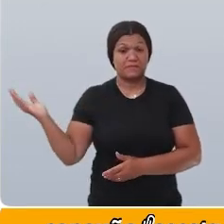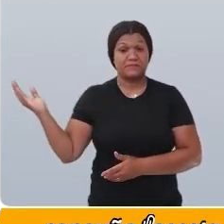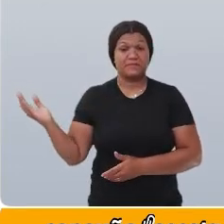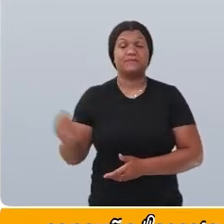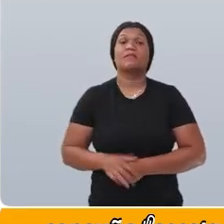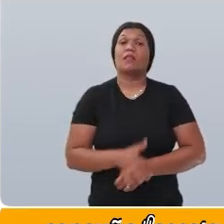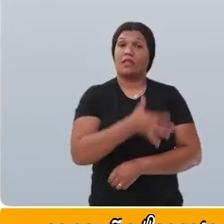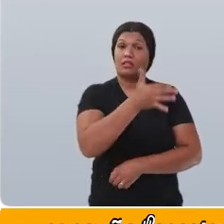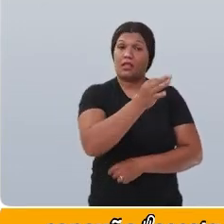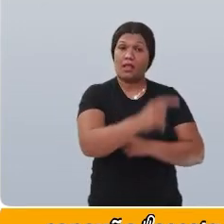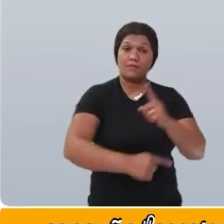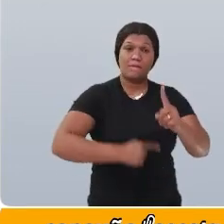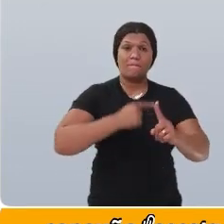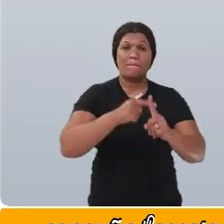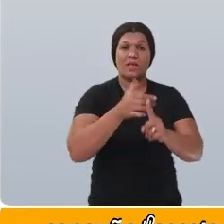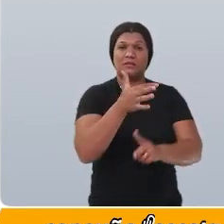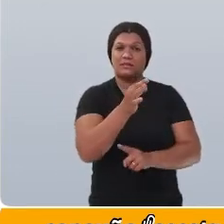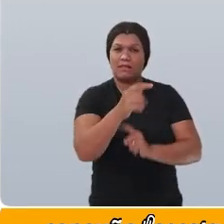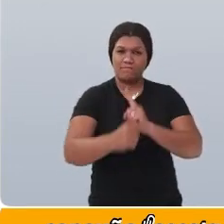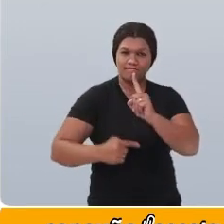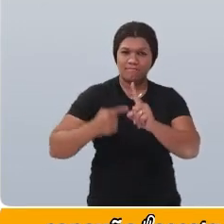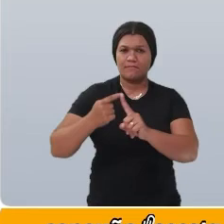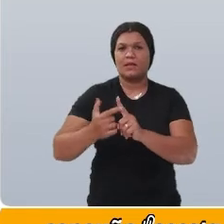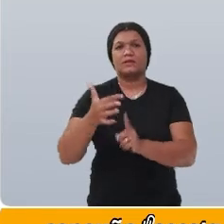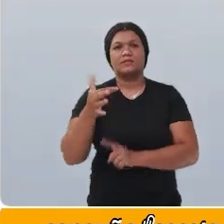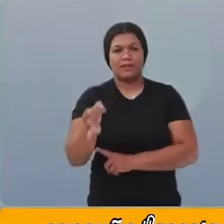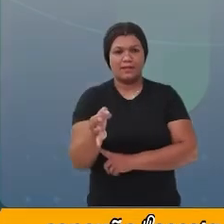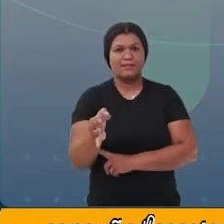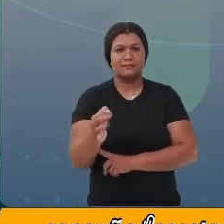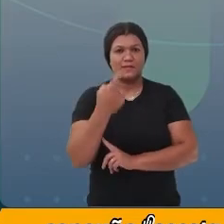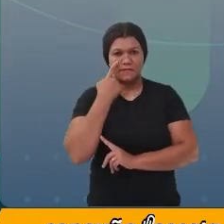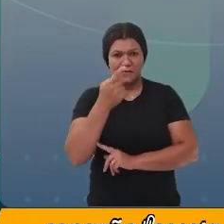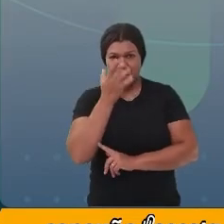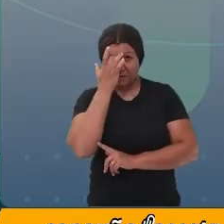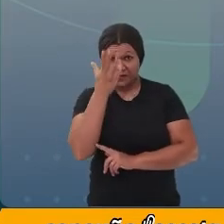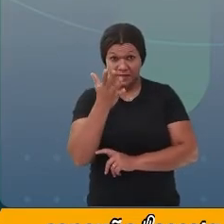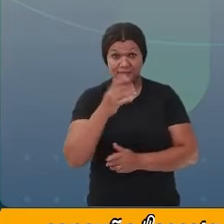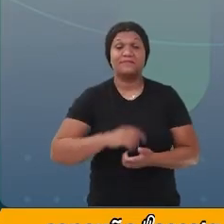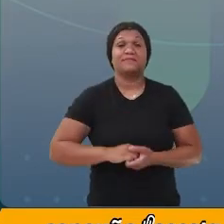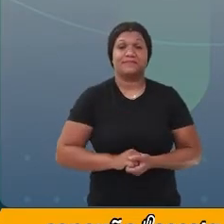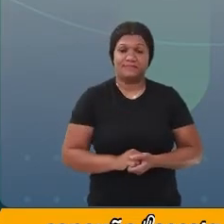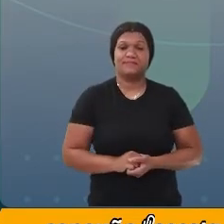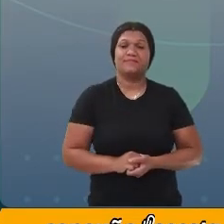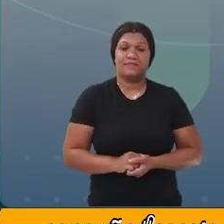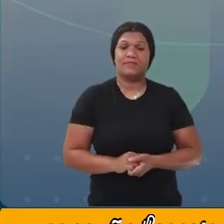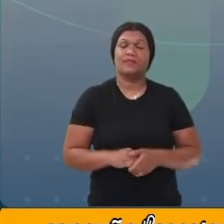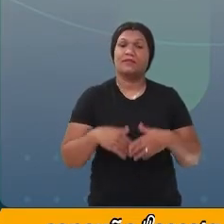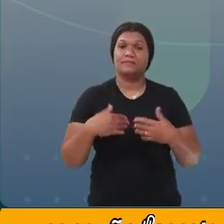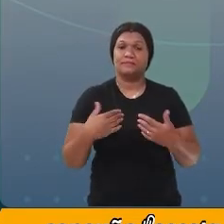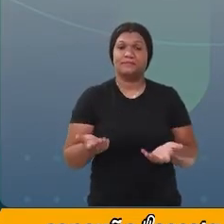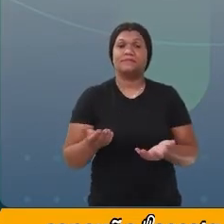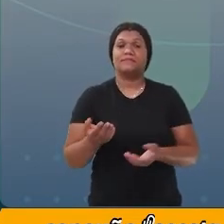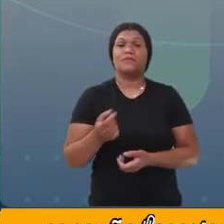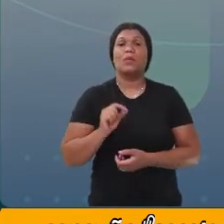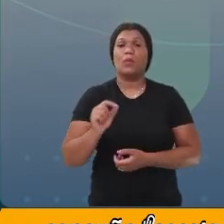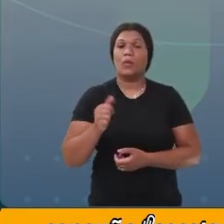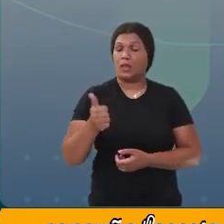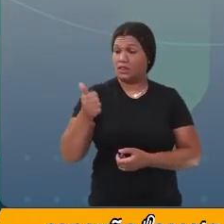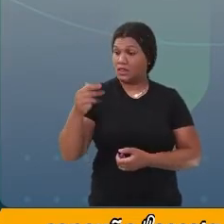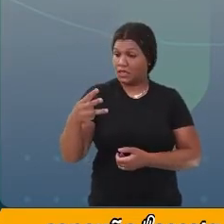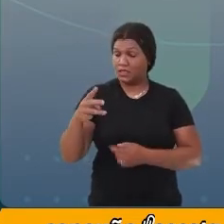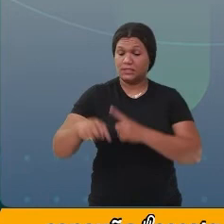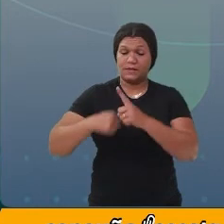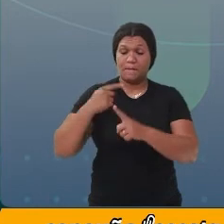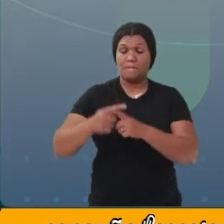10 mais 10 mais 10, não é mesmo? Logo, 13 mais